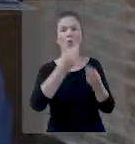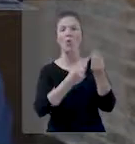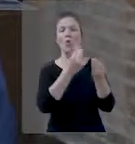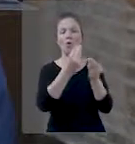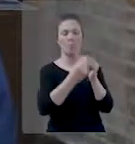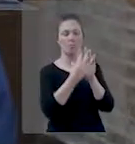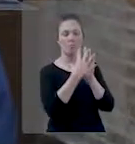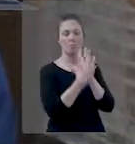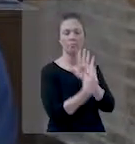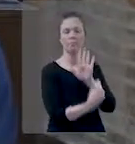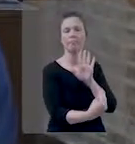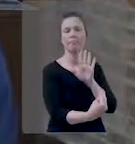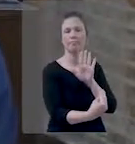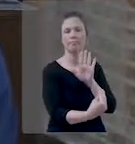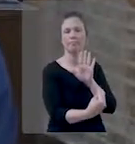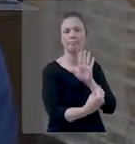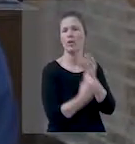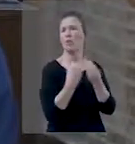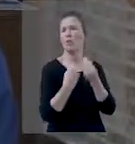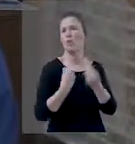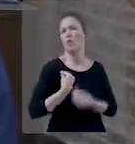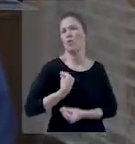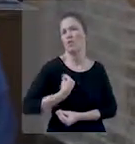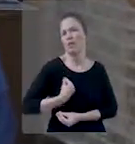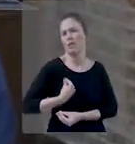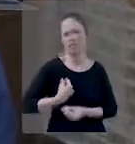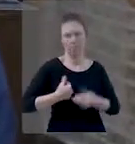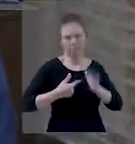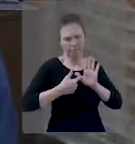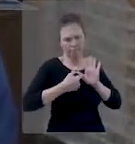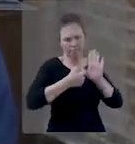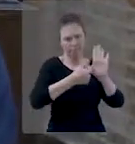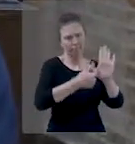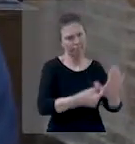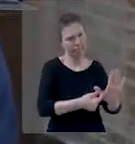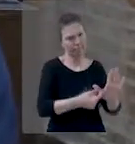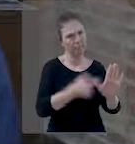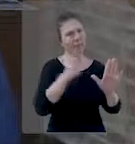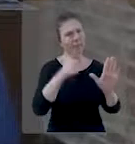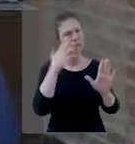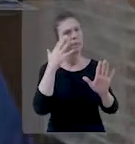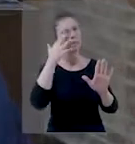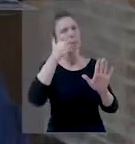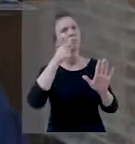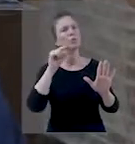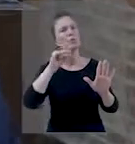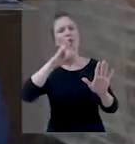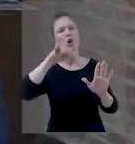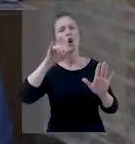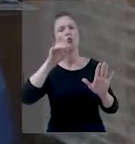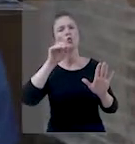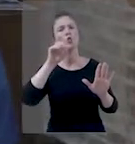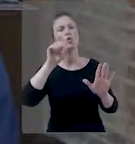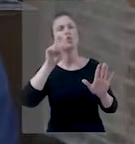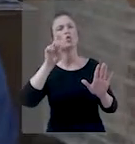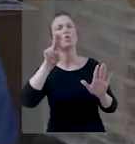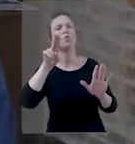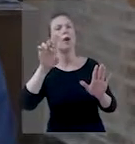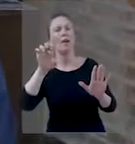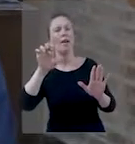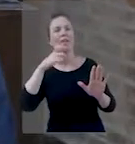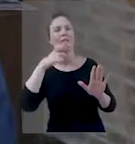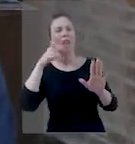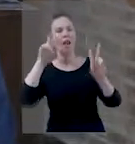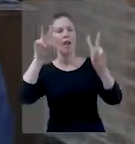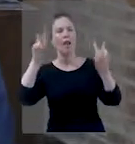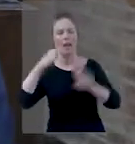exemplo eu vou deixar? Que vida eu vou propor a eles? E como é bonito, quando Josué diz assim, eu e